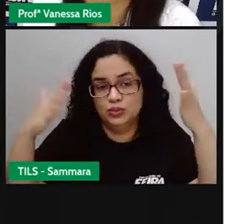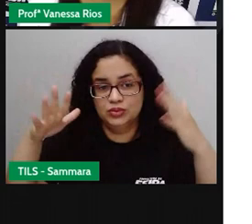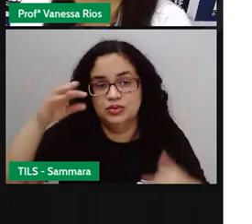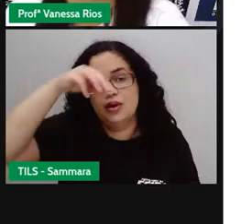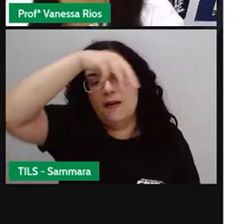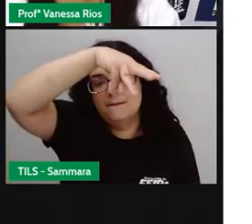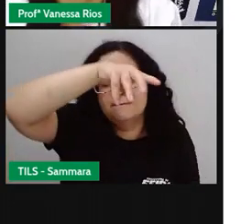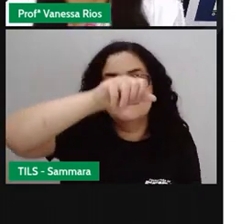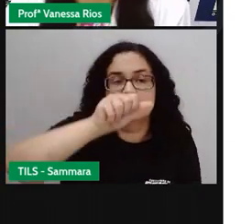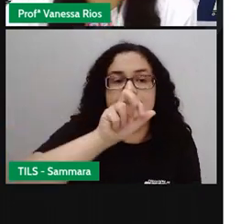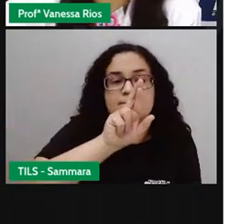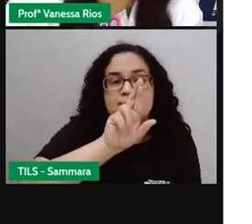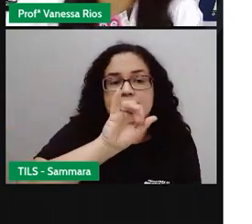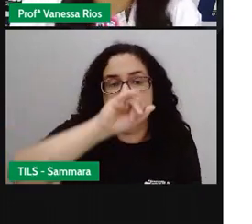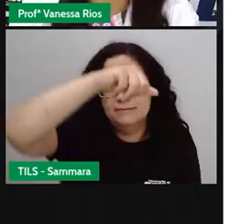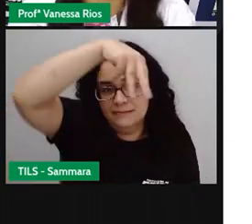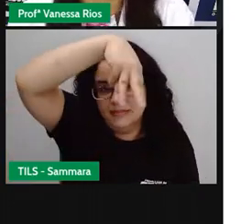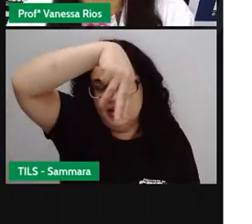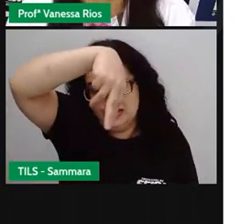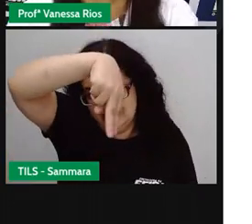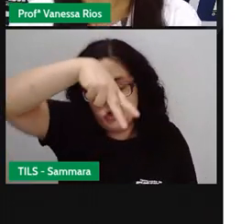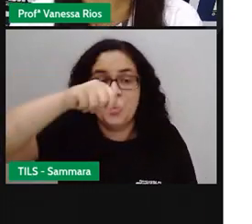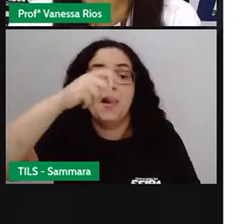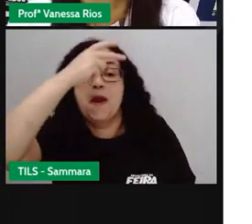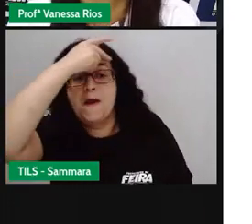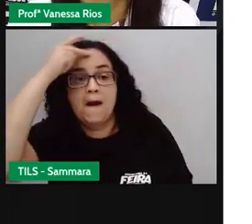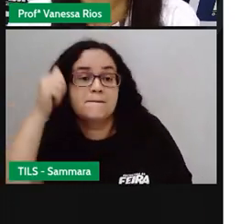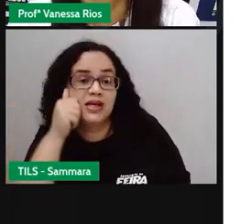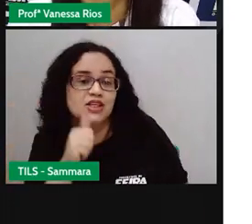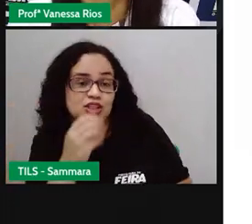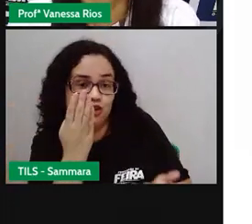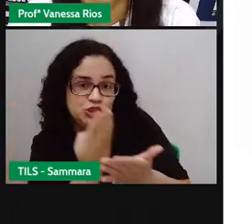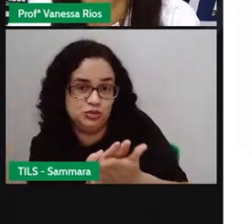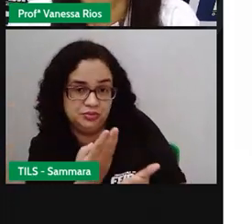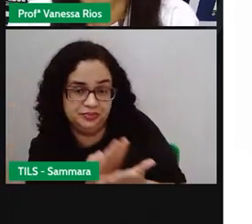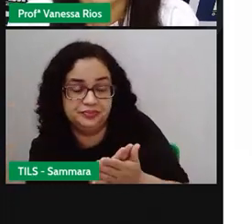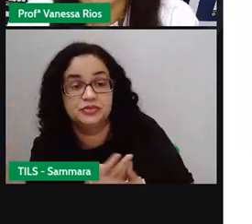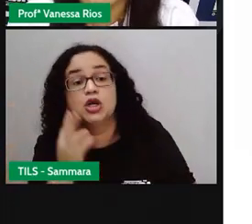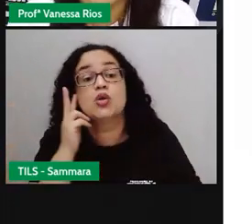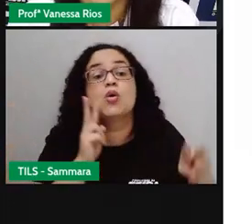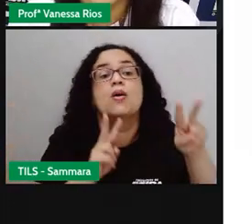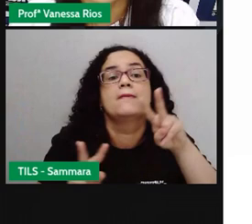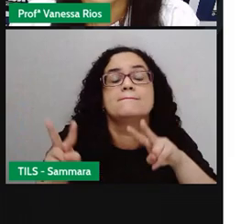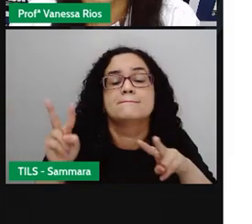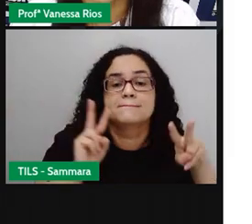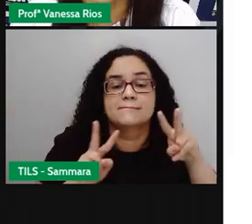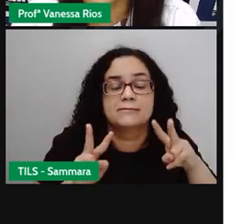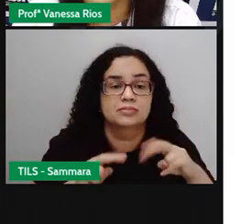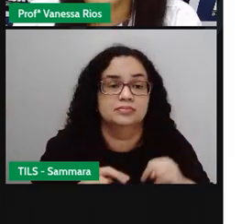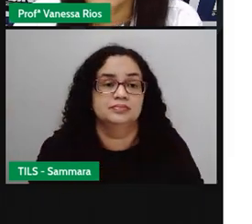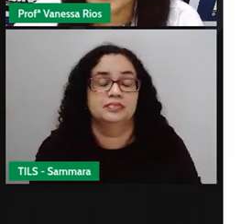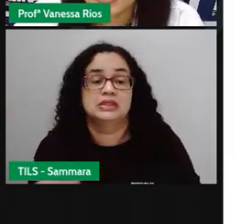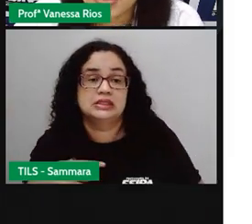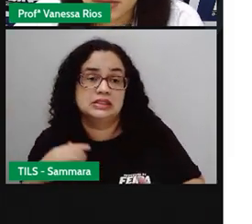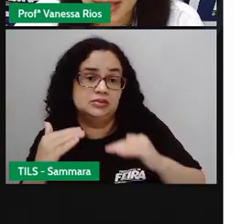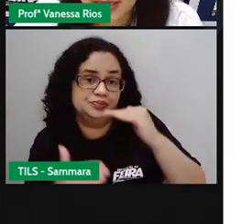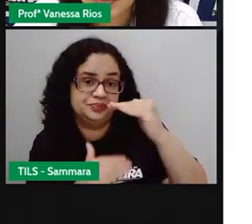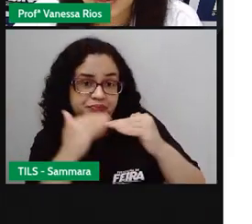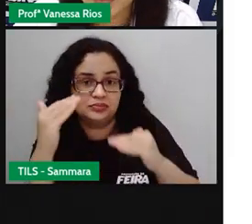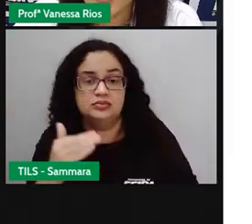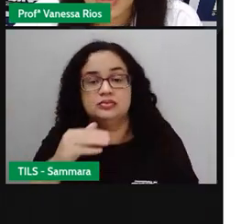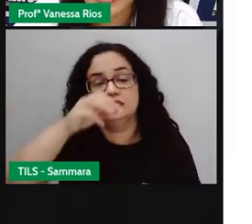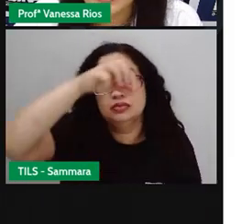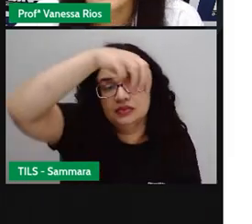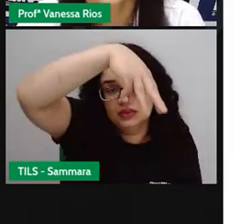Marina. Marina aí é estudiosa. Então, quando a gente observa as ações desenvolvidas